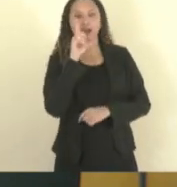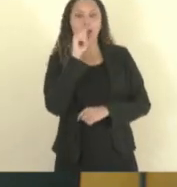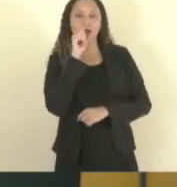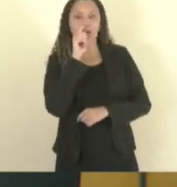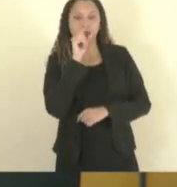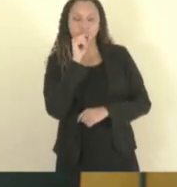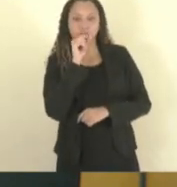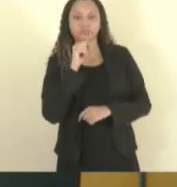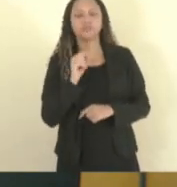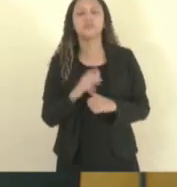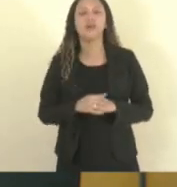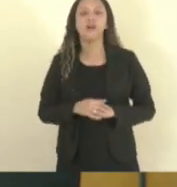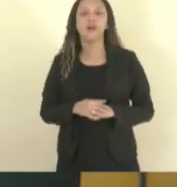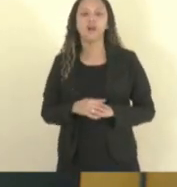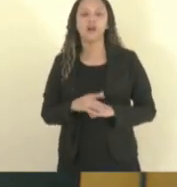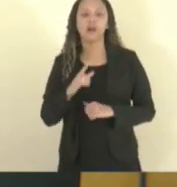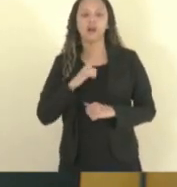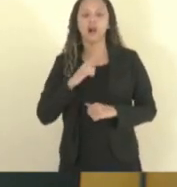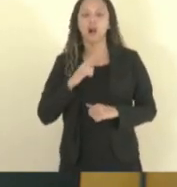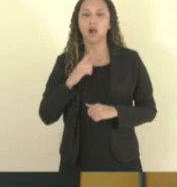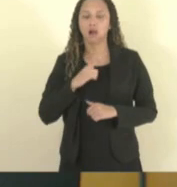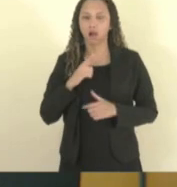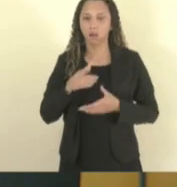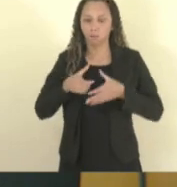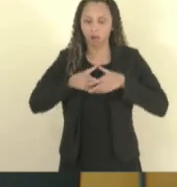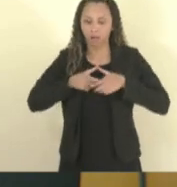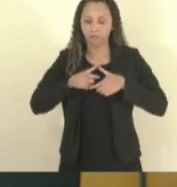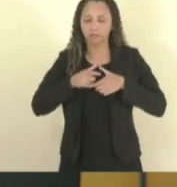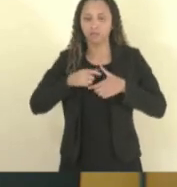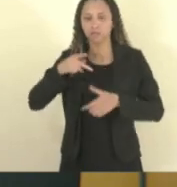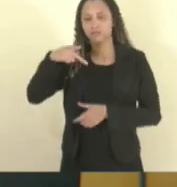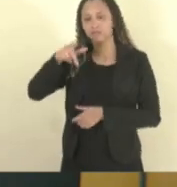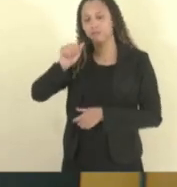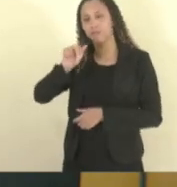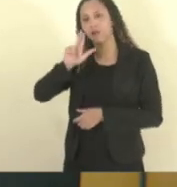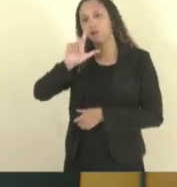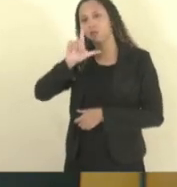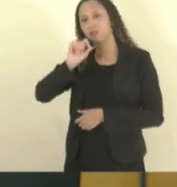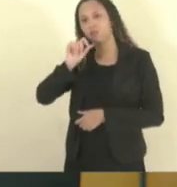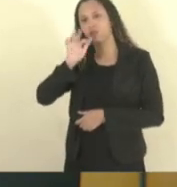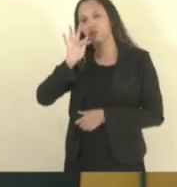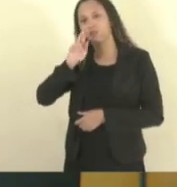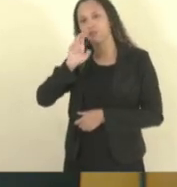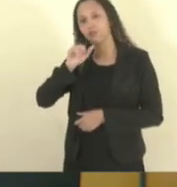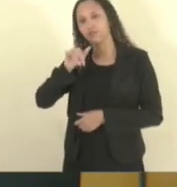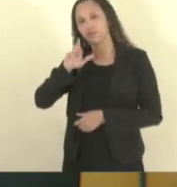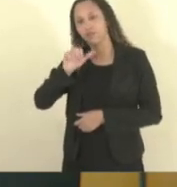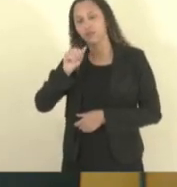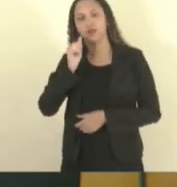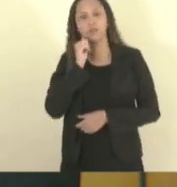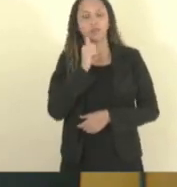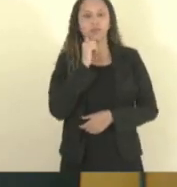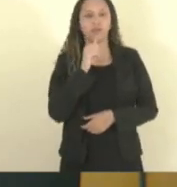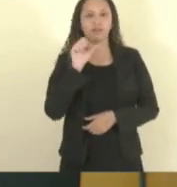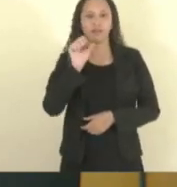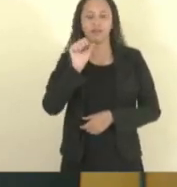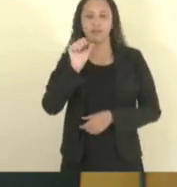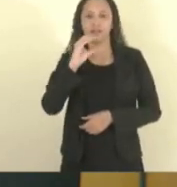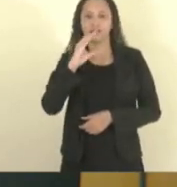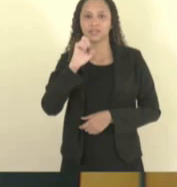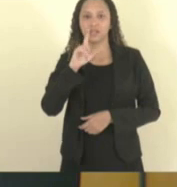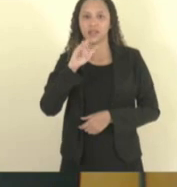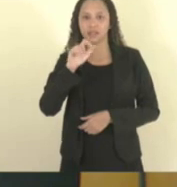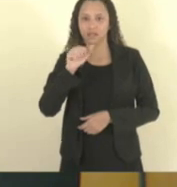entregando a medalha a Paulo Freire para a educadora Célia Rosa de Almeida, que atuou na área